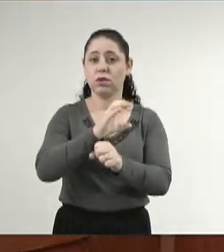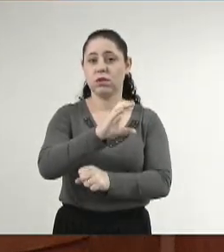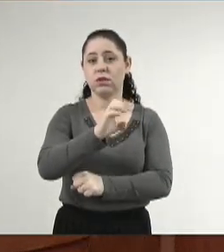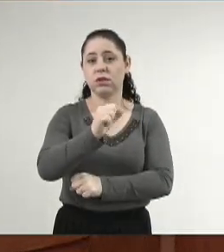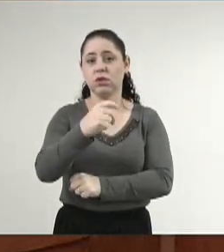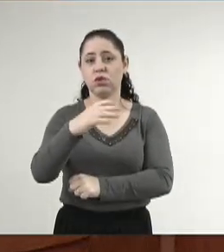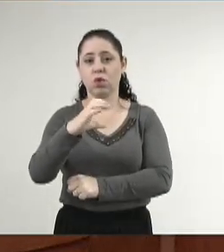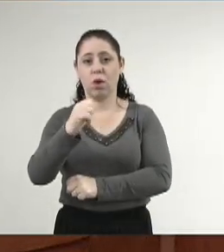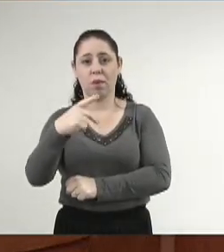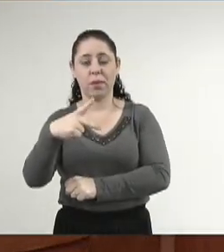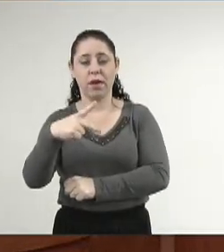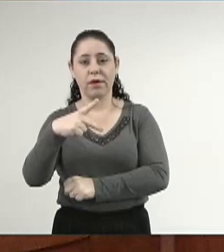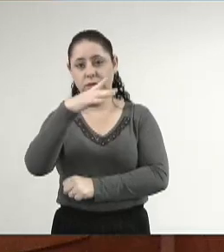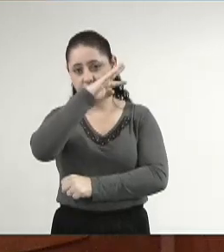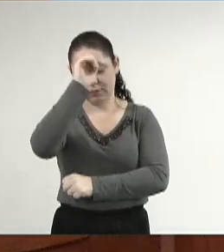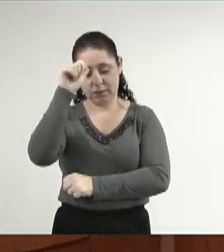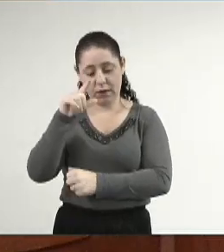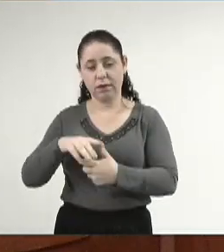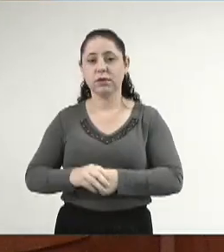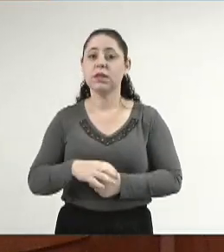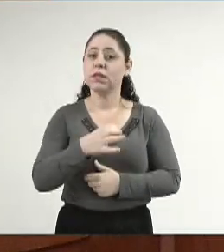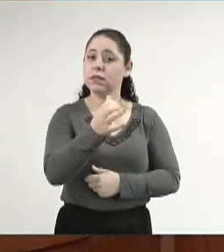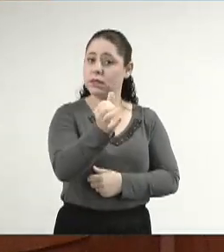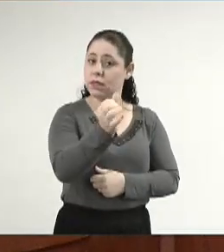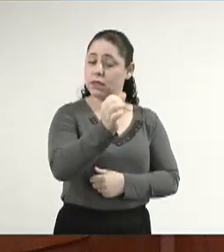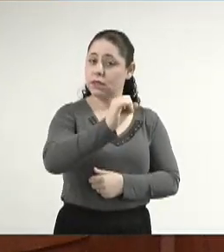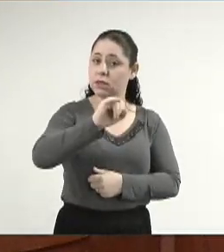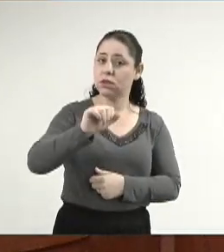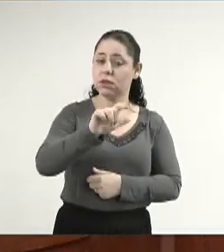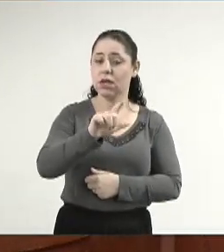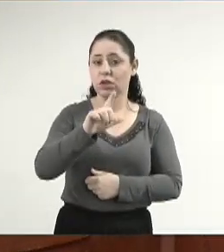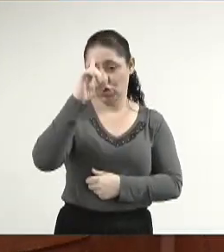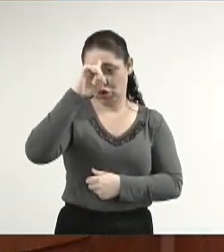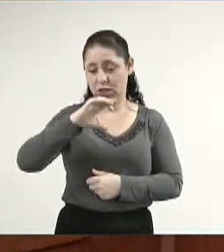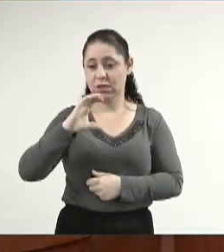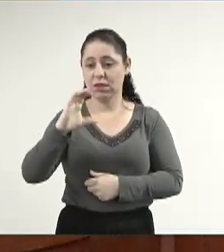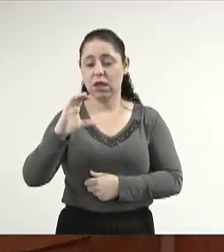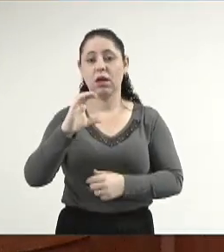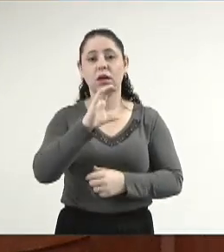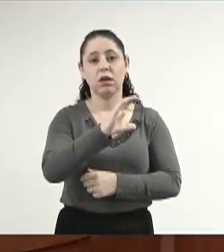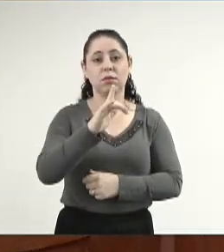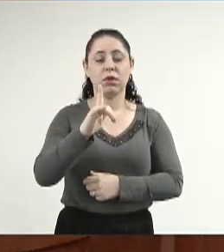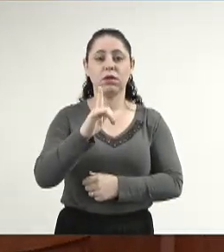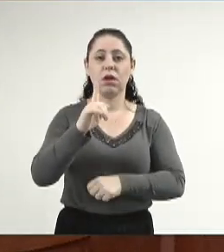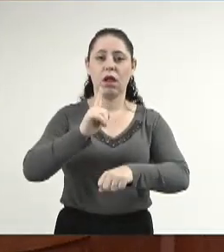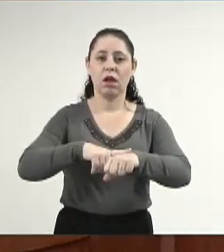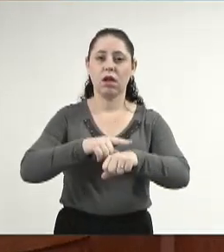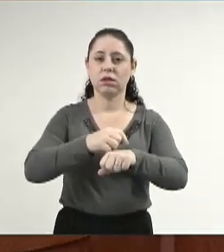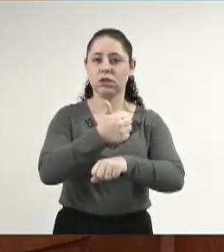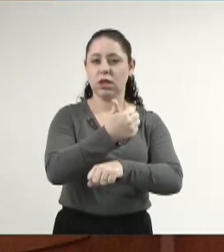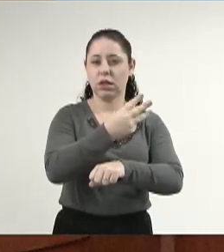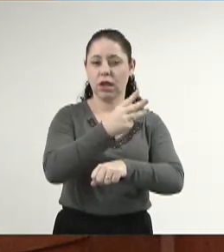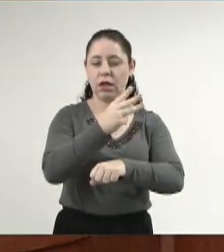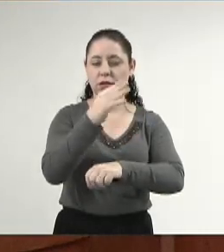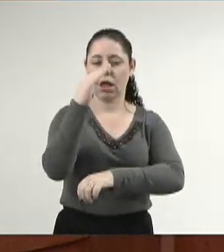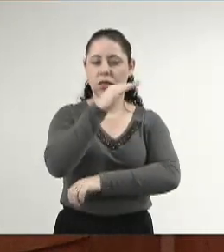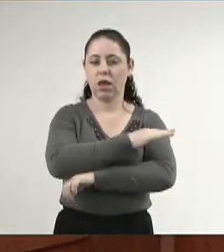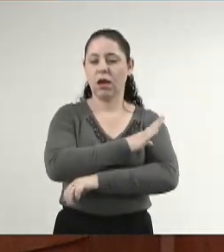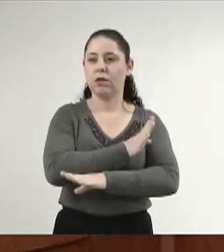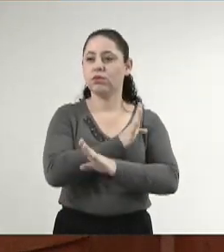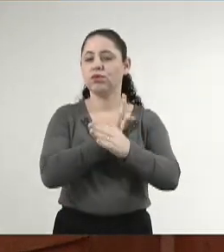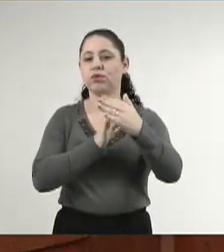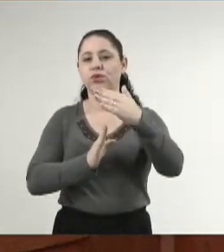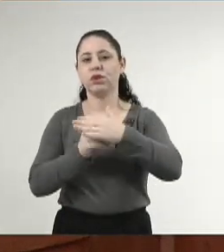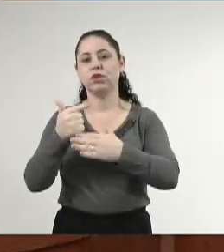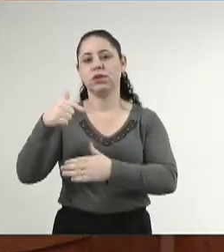-MS. Dia 6 de julho será o dia C. Em Campo Grande, das 13 às 17 horas, na Associação de